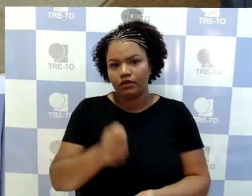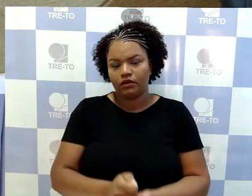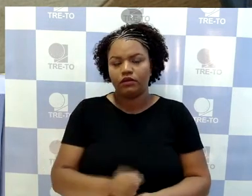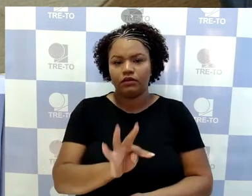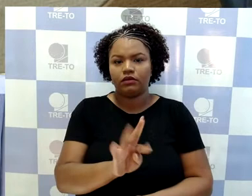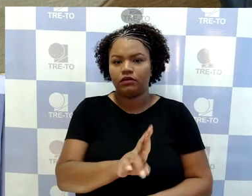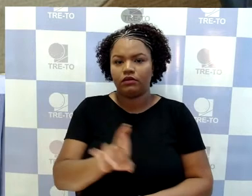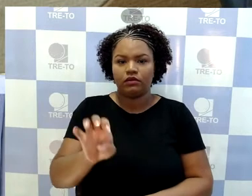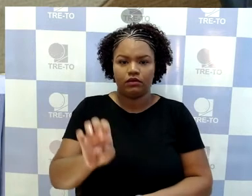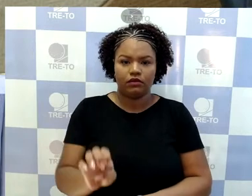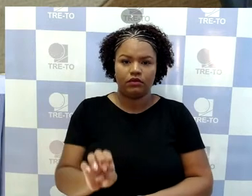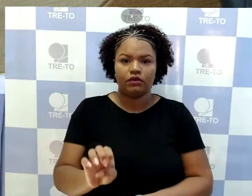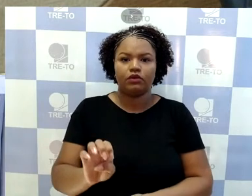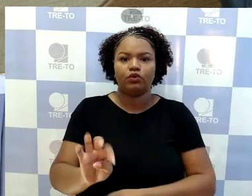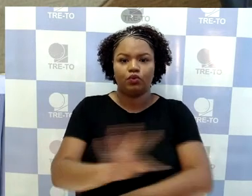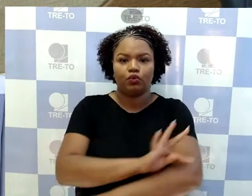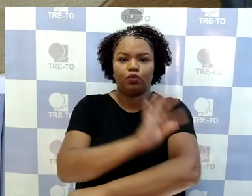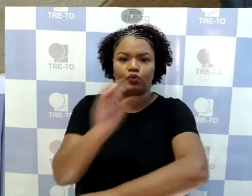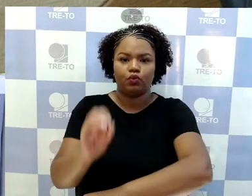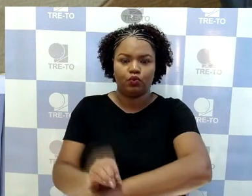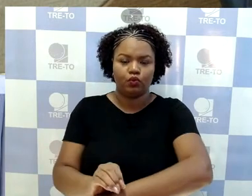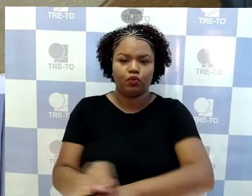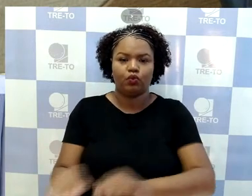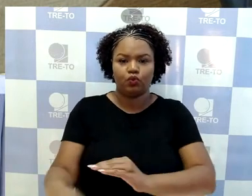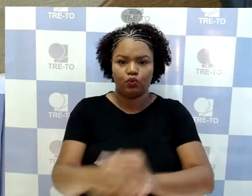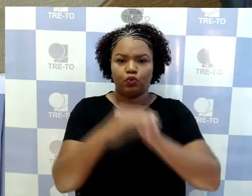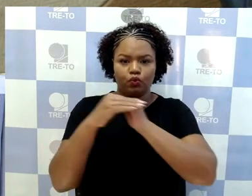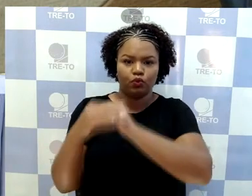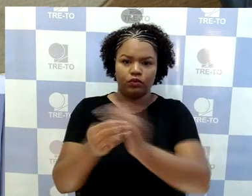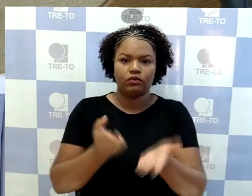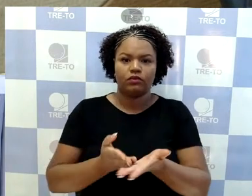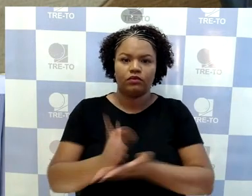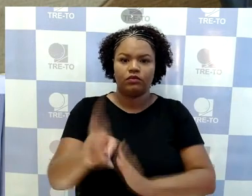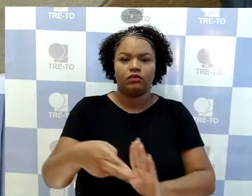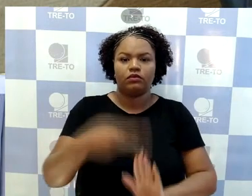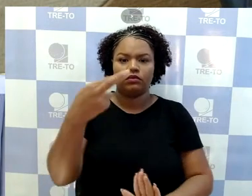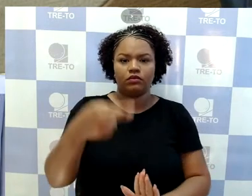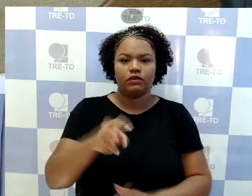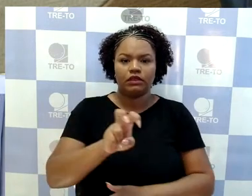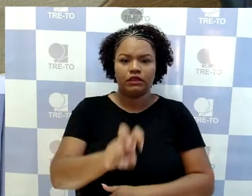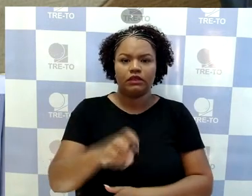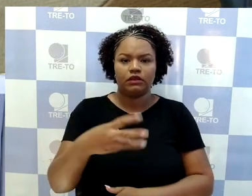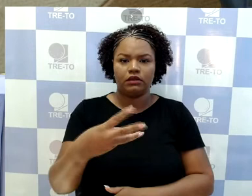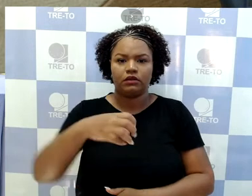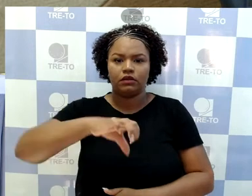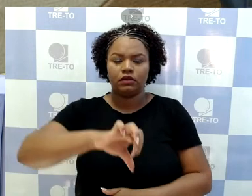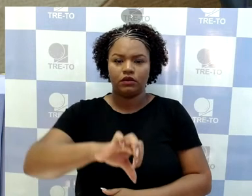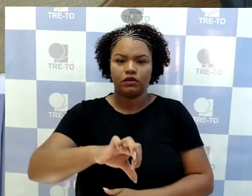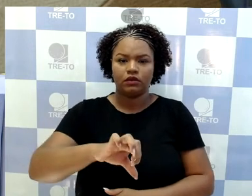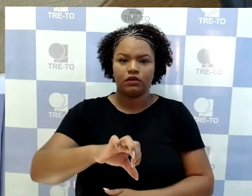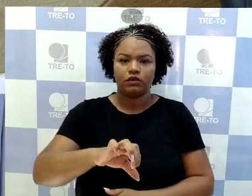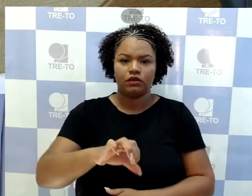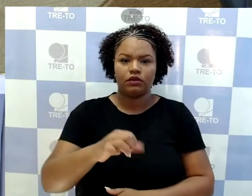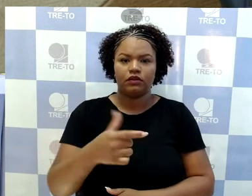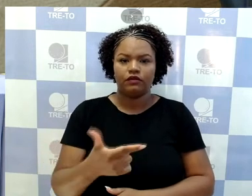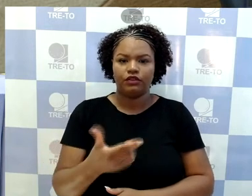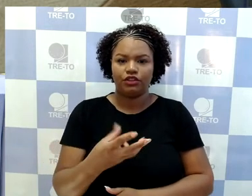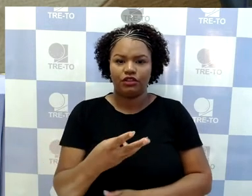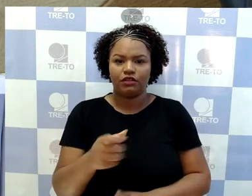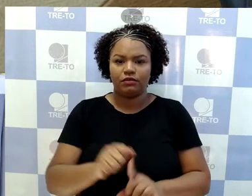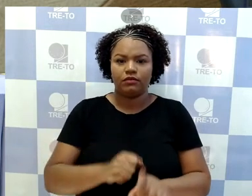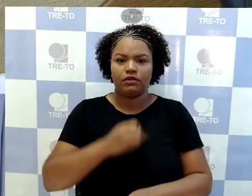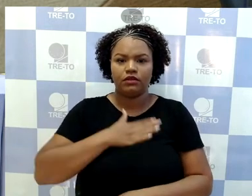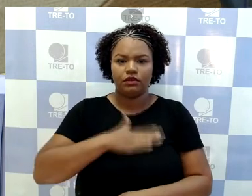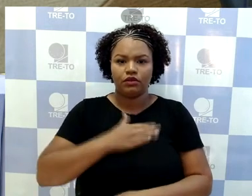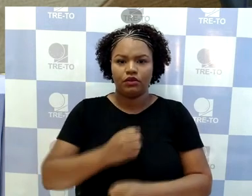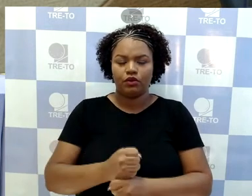Eleitoral do Estado de Tocantins por unanimidade aprovar a resolução 539 de 23 de agosto de 2022